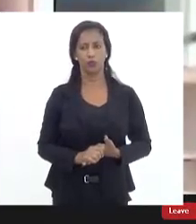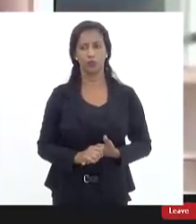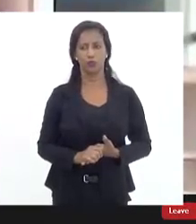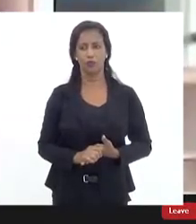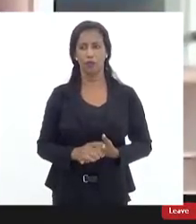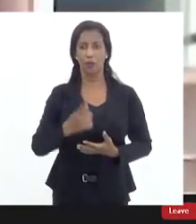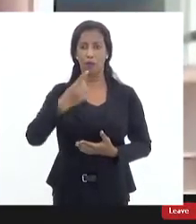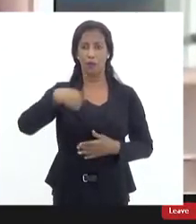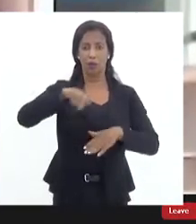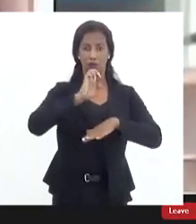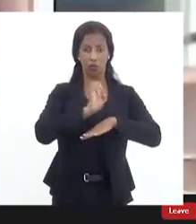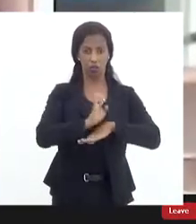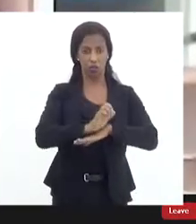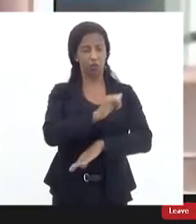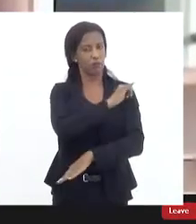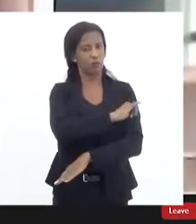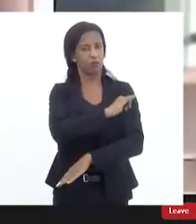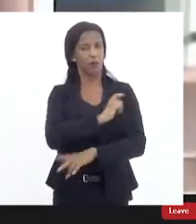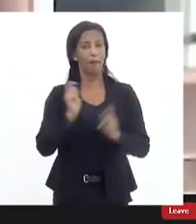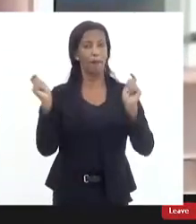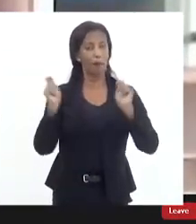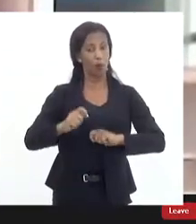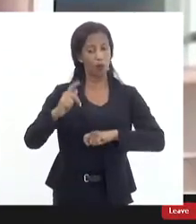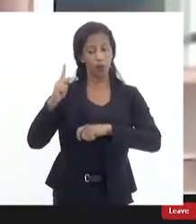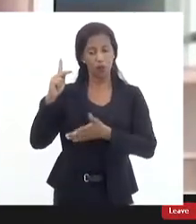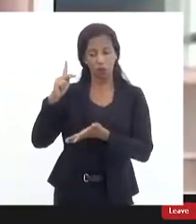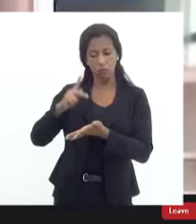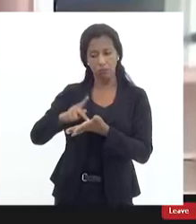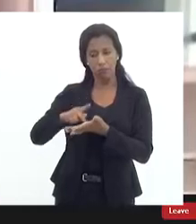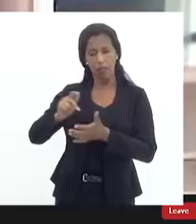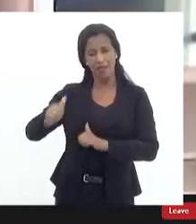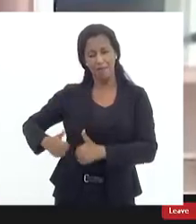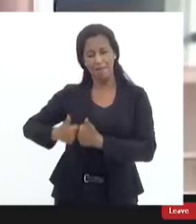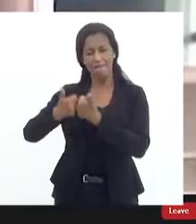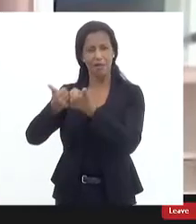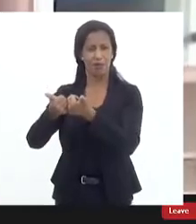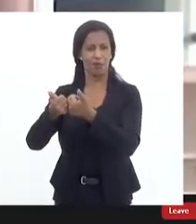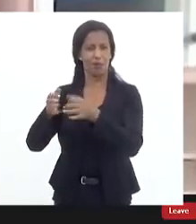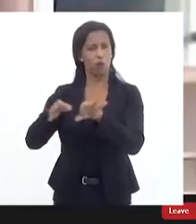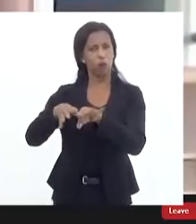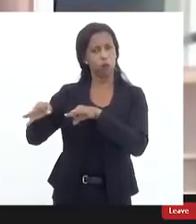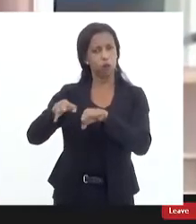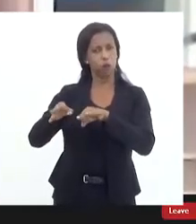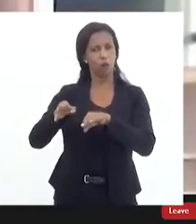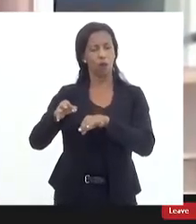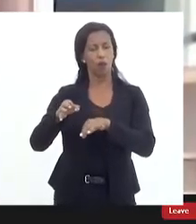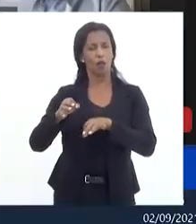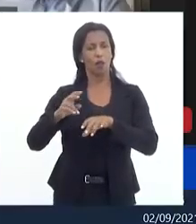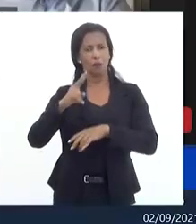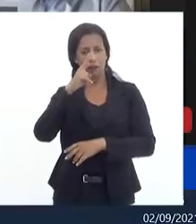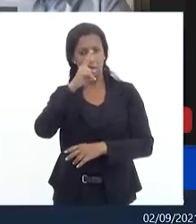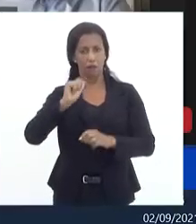para que o estado do Rio de Janeiro possa realmente buscar esse aprimoramento do uso da força